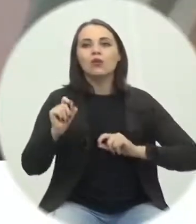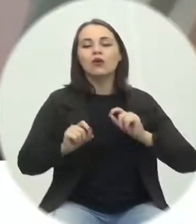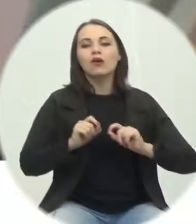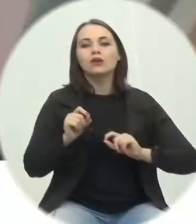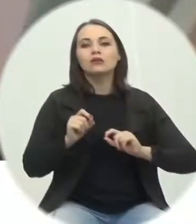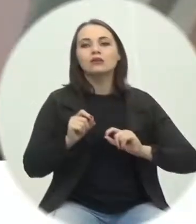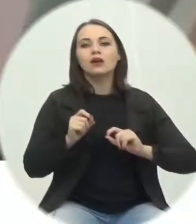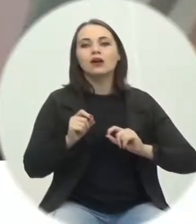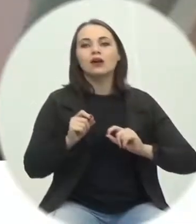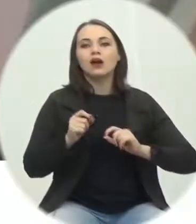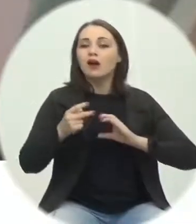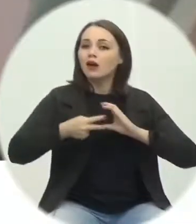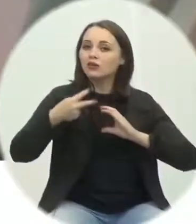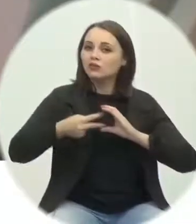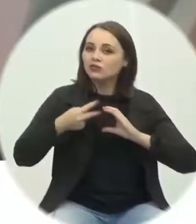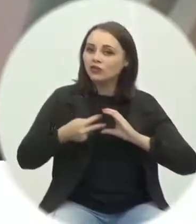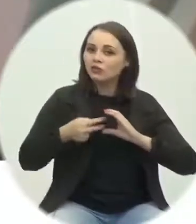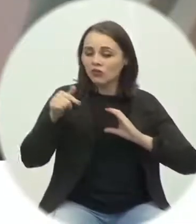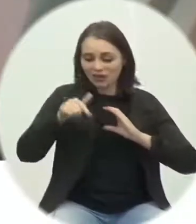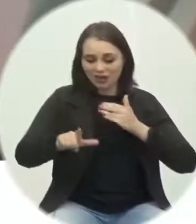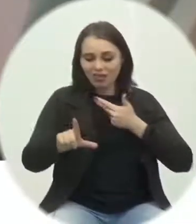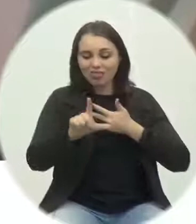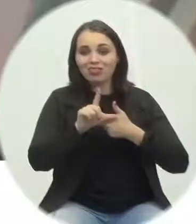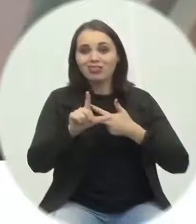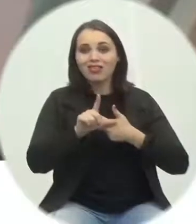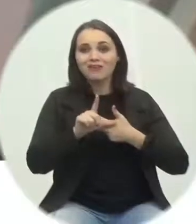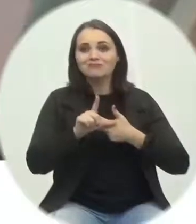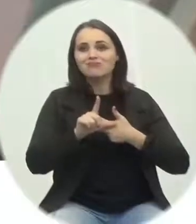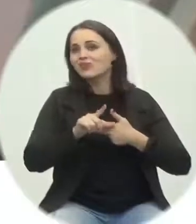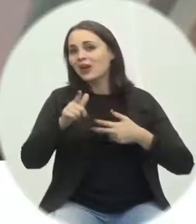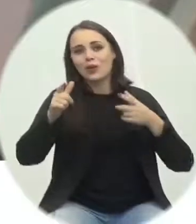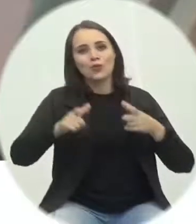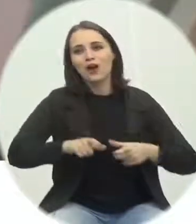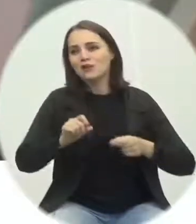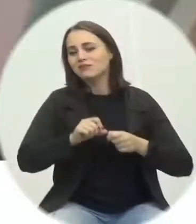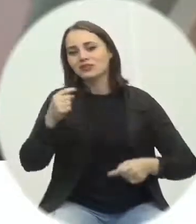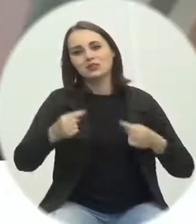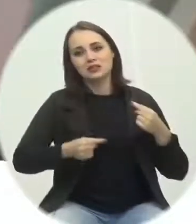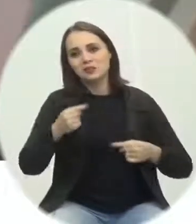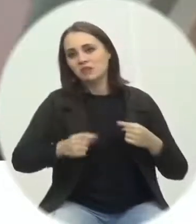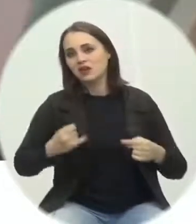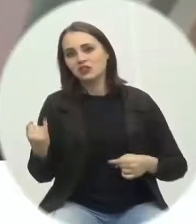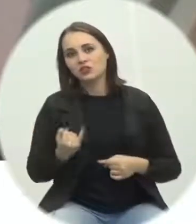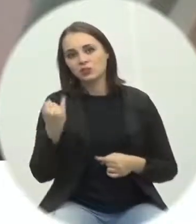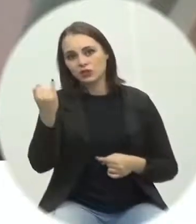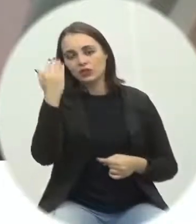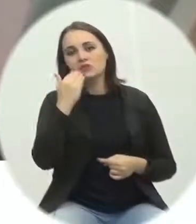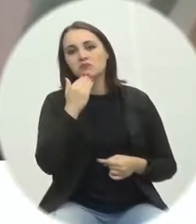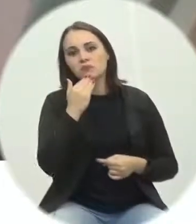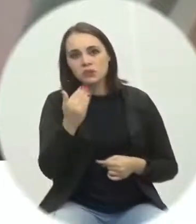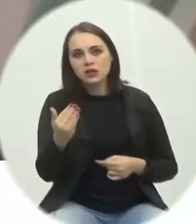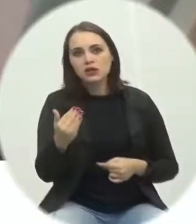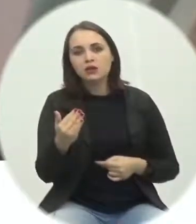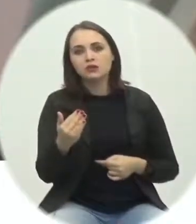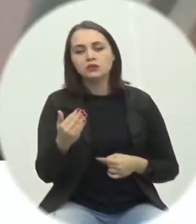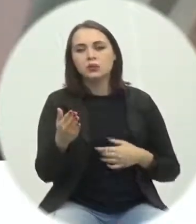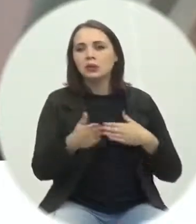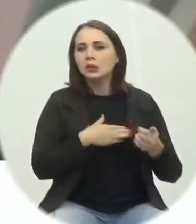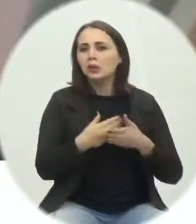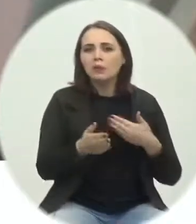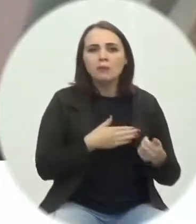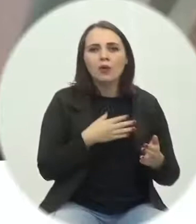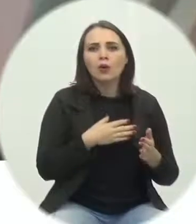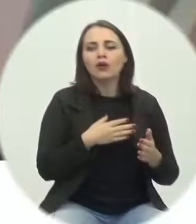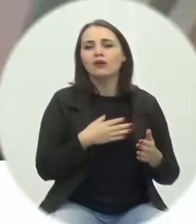ela é o ponto para se fazer esses debates. Eu penso que independente de